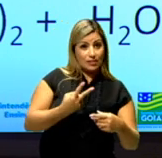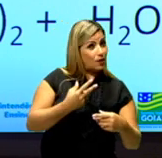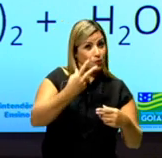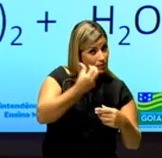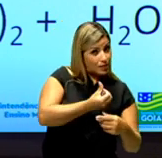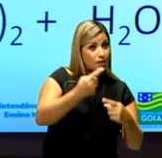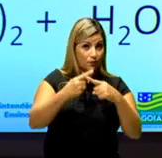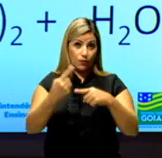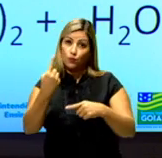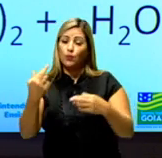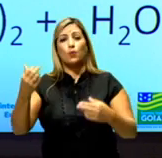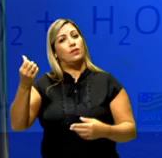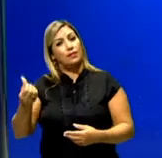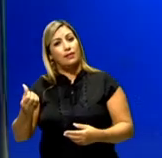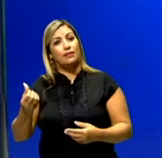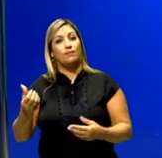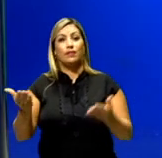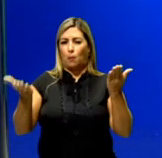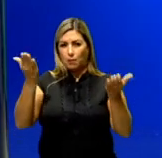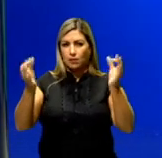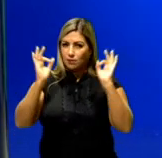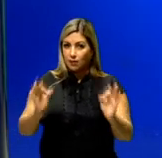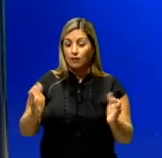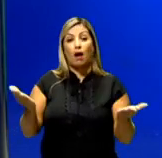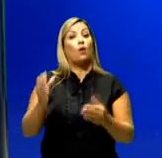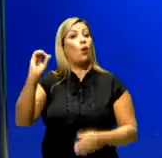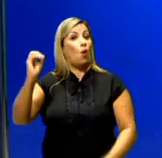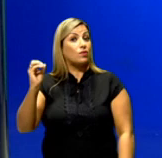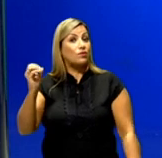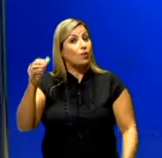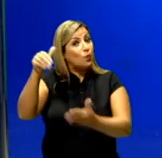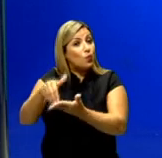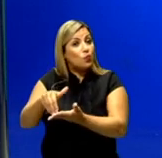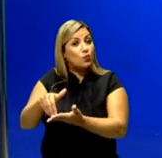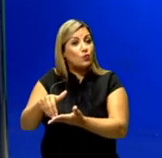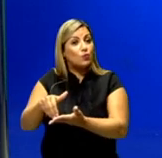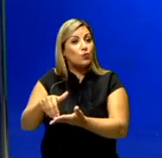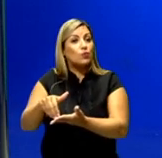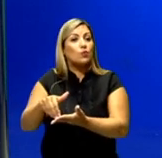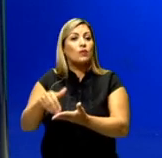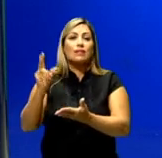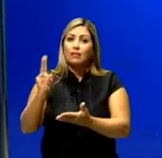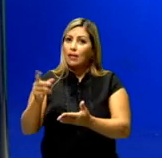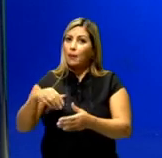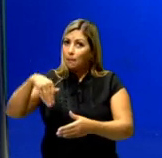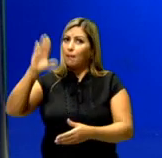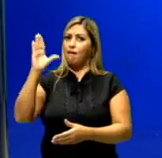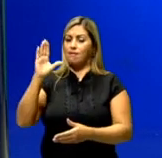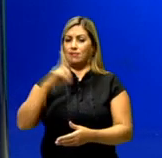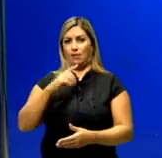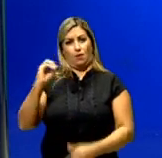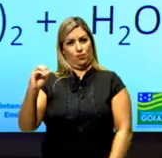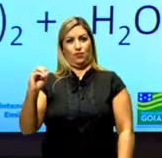seis. Hidrogênio balanceado, carbono balanceado. Agora, eu vou para o oxigênio. E eu pego sempre o lado que tem maior quantidade